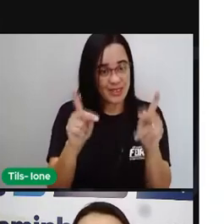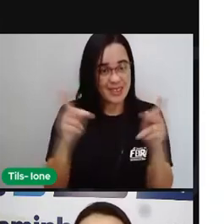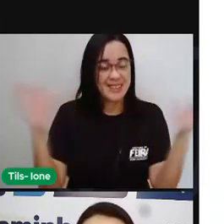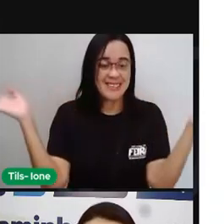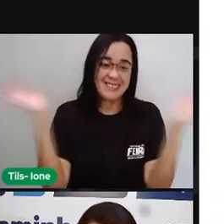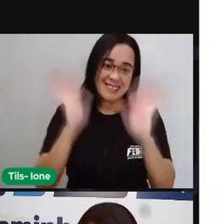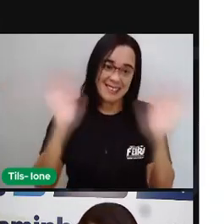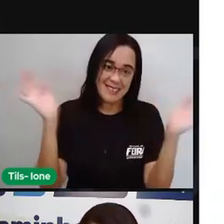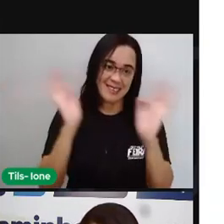tchau, tchau.